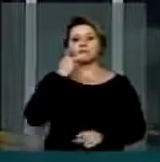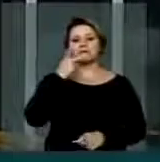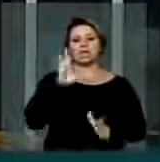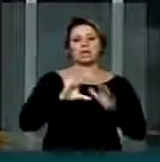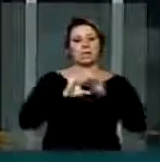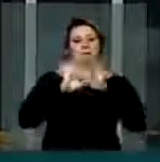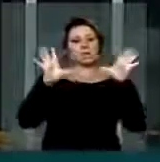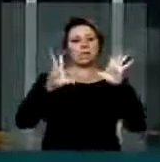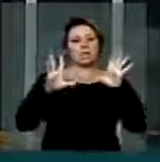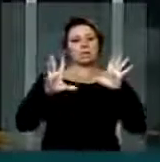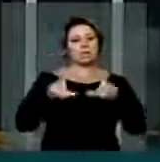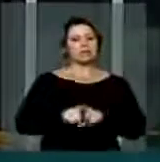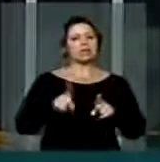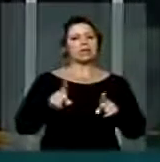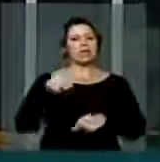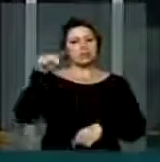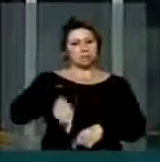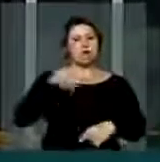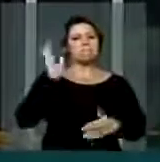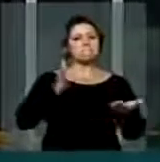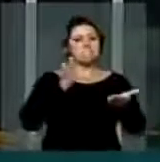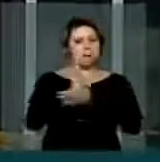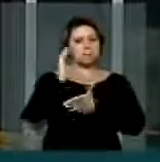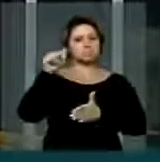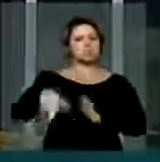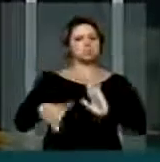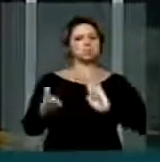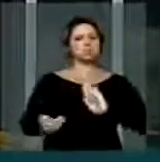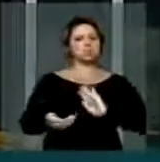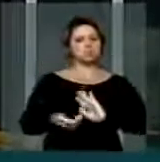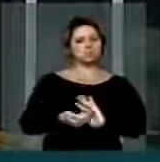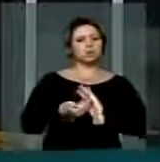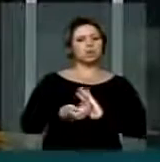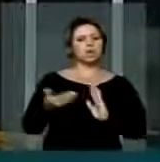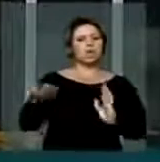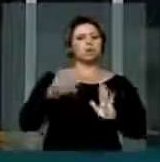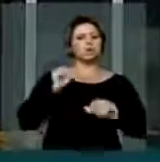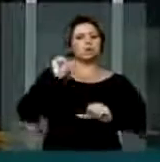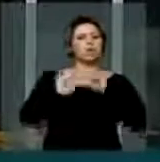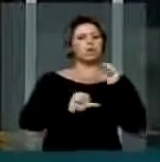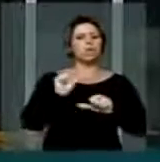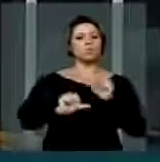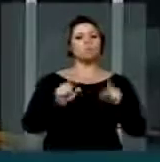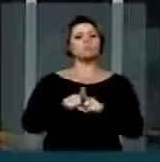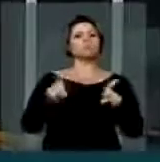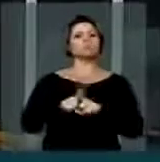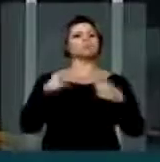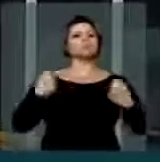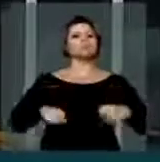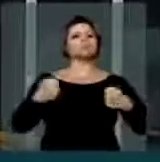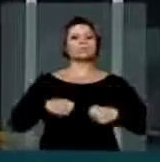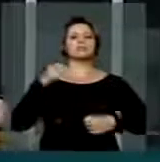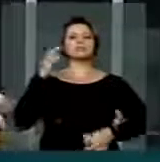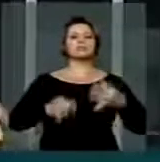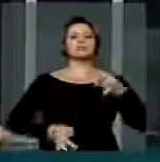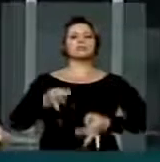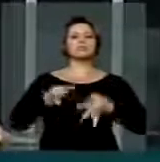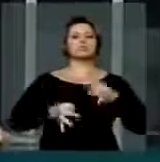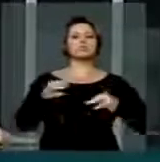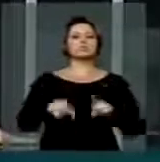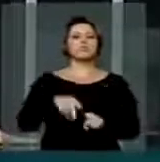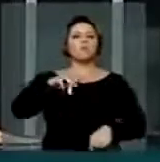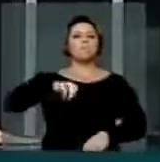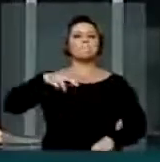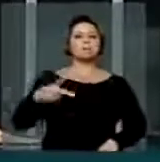às defensorias, projeto que foi aprovado neste parlamento, por unanimidade desta casa, que temos a certeza que precisamos fazer justiça aos defessores